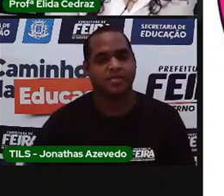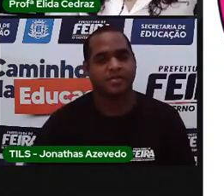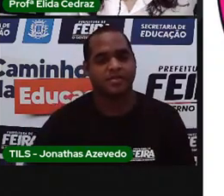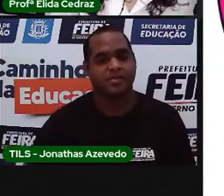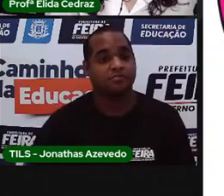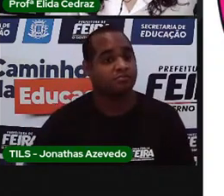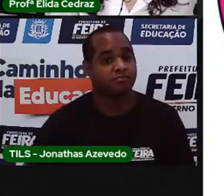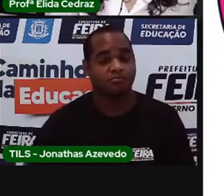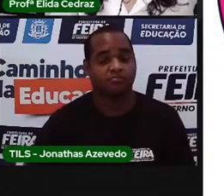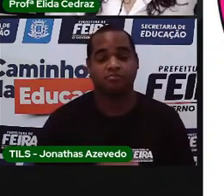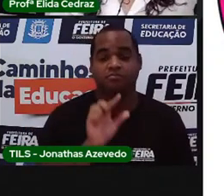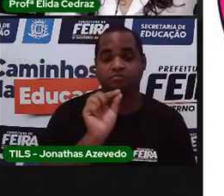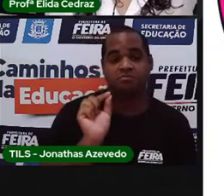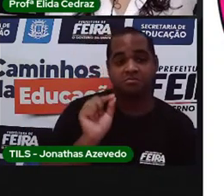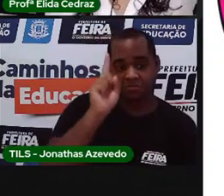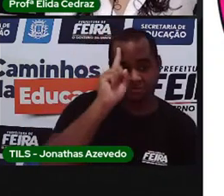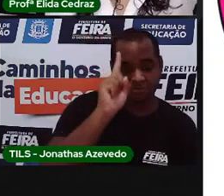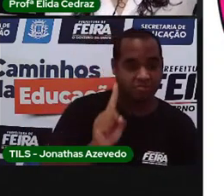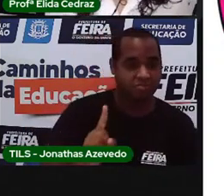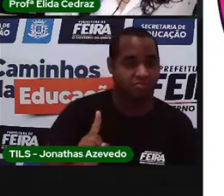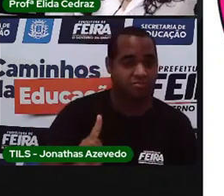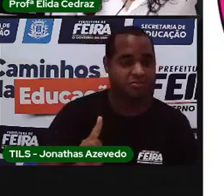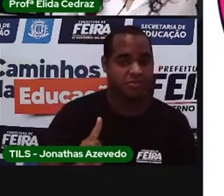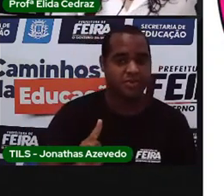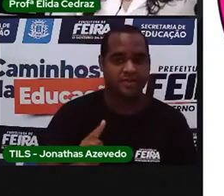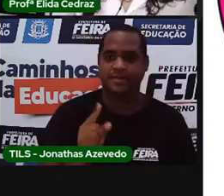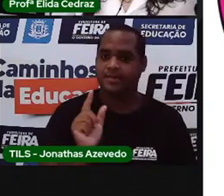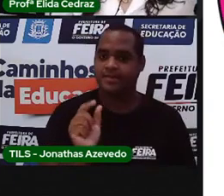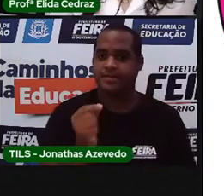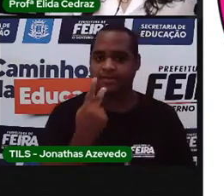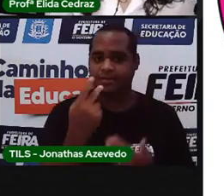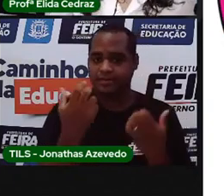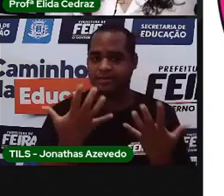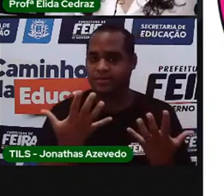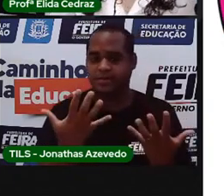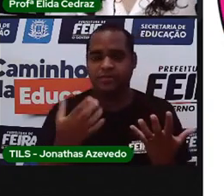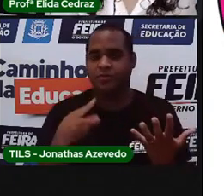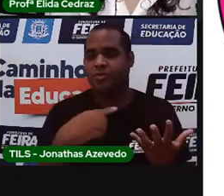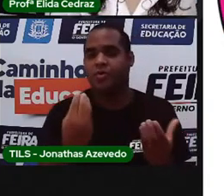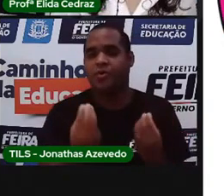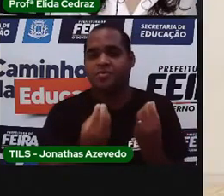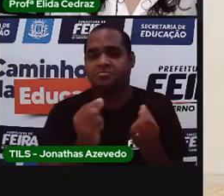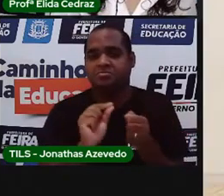Não? Não sabe? O que será que a pró vai fazer com essas coisas?